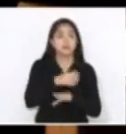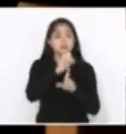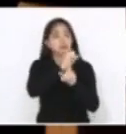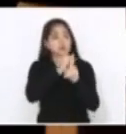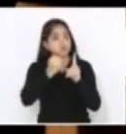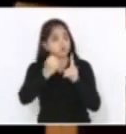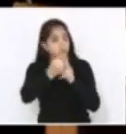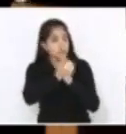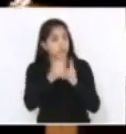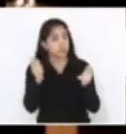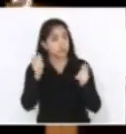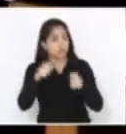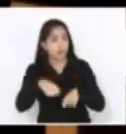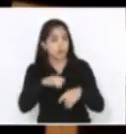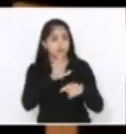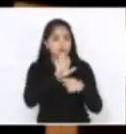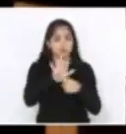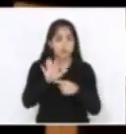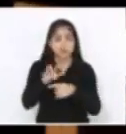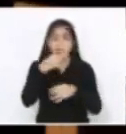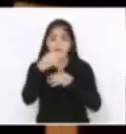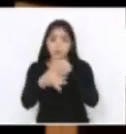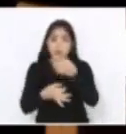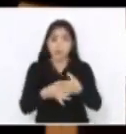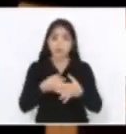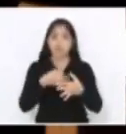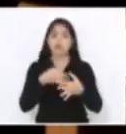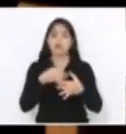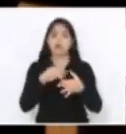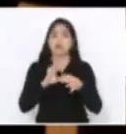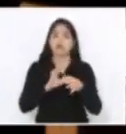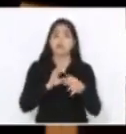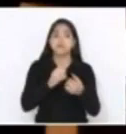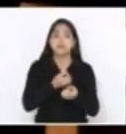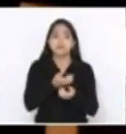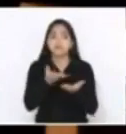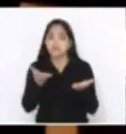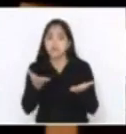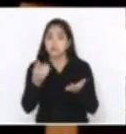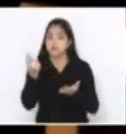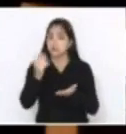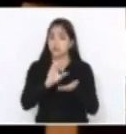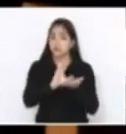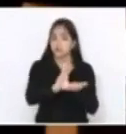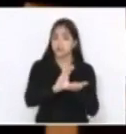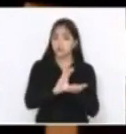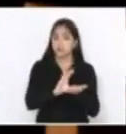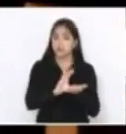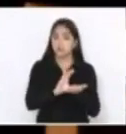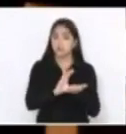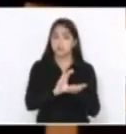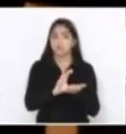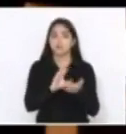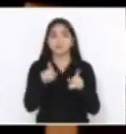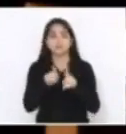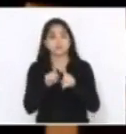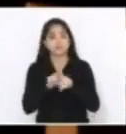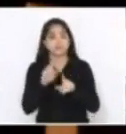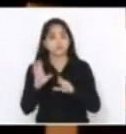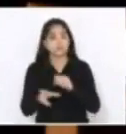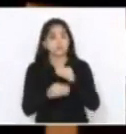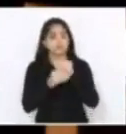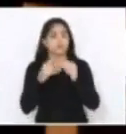possa ajudar justamente a distribuir os recursos. Que mesmo, que a emenda parlamentar, ela também, o